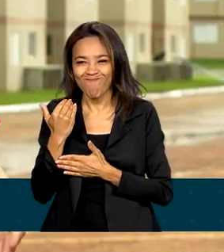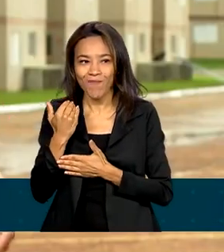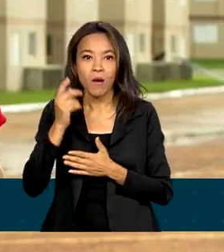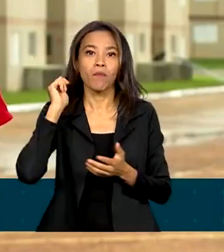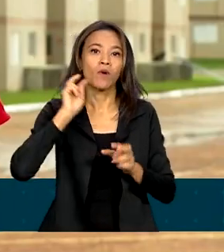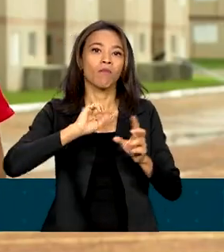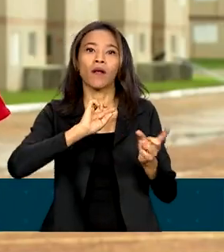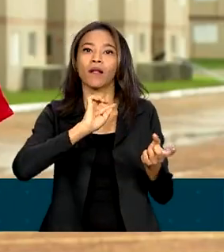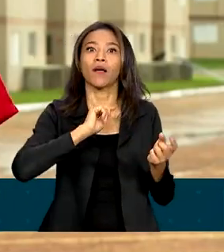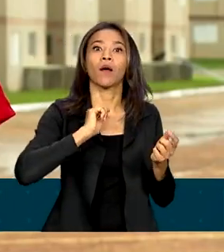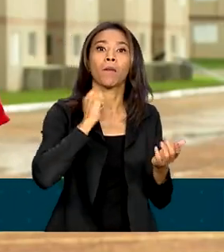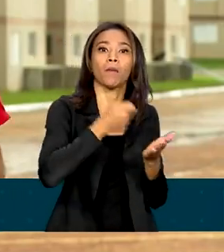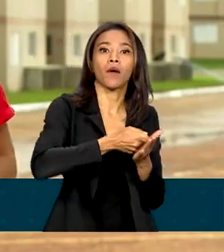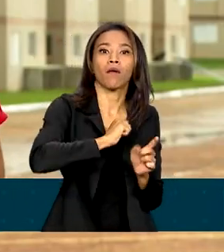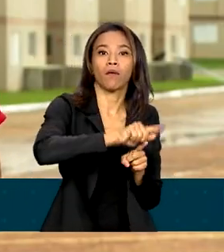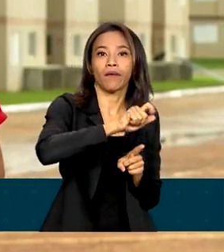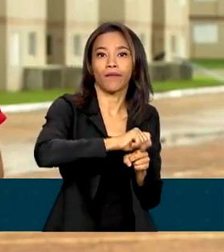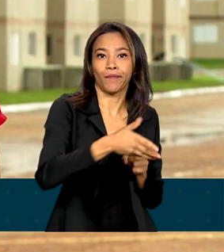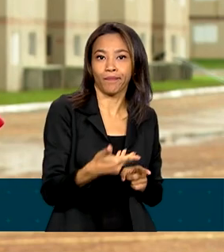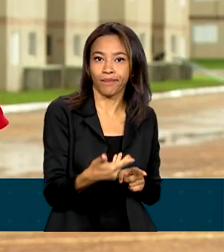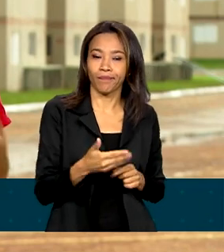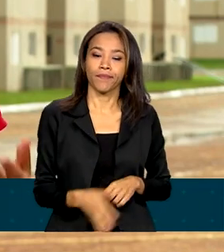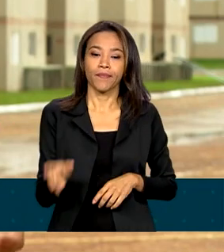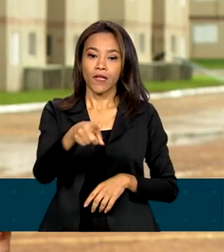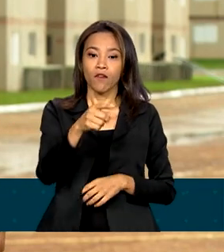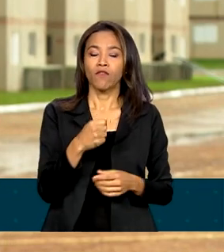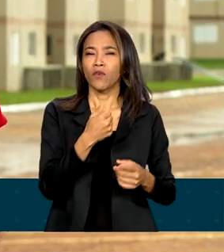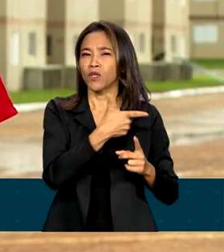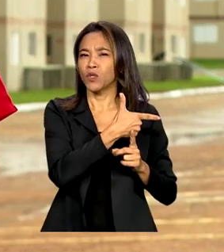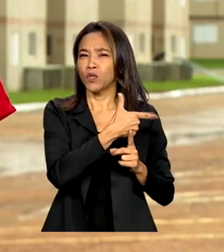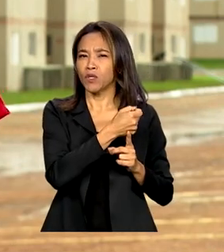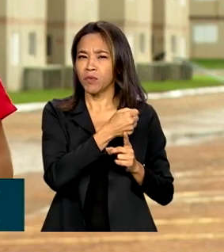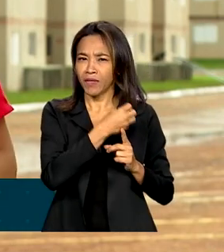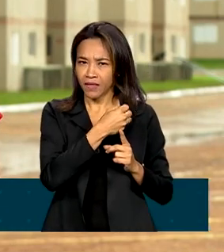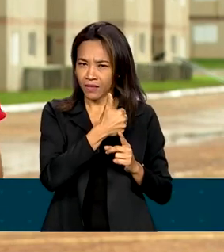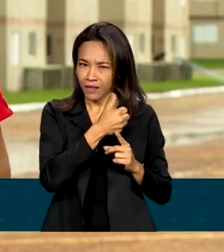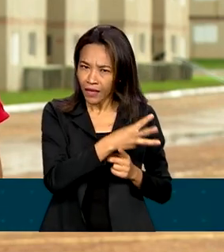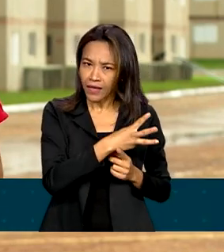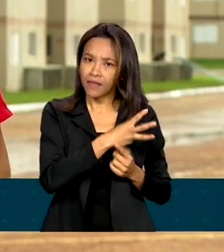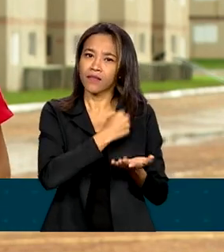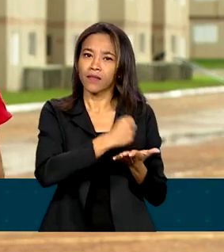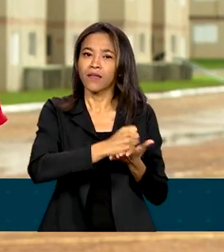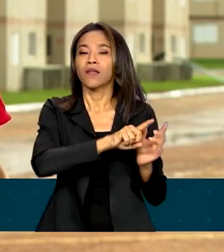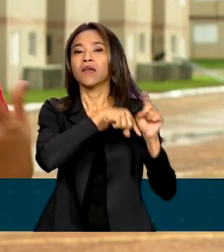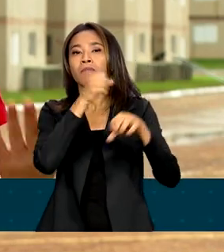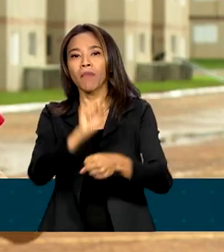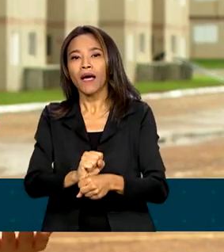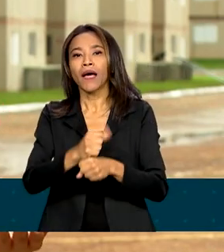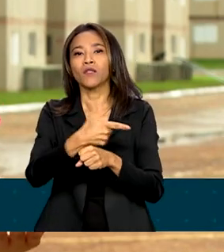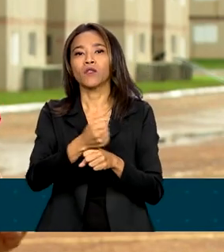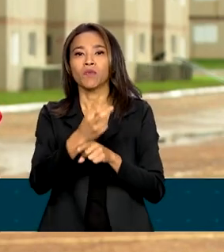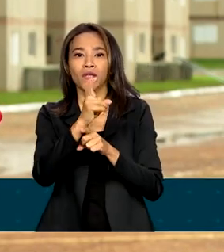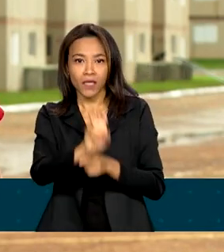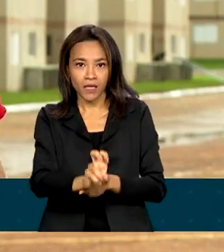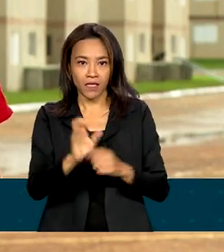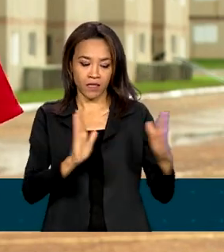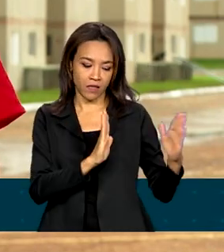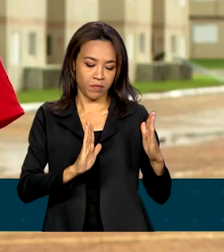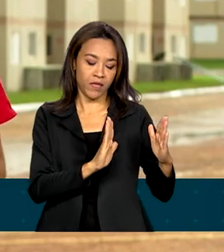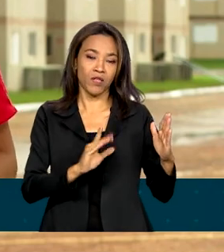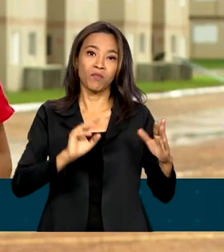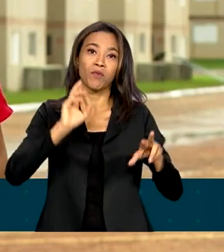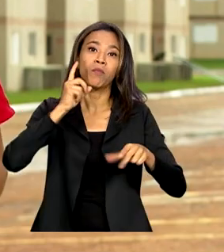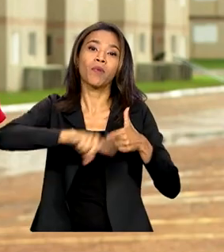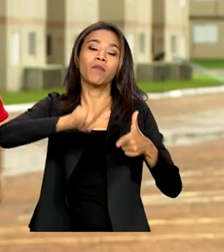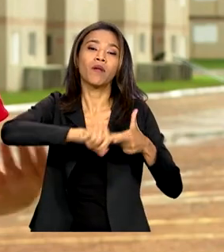A obra foi contratada em julho de 2013 e paralisada em março de 2015 por dificuldades financeiras da